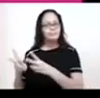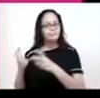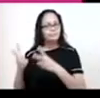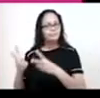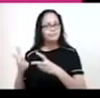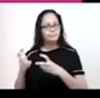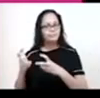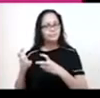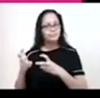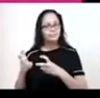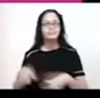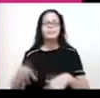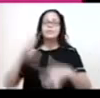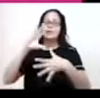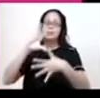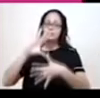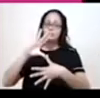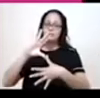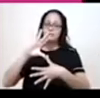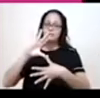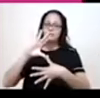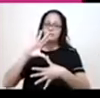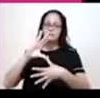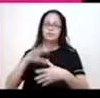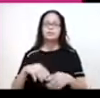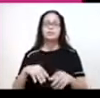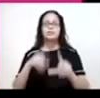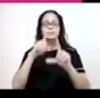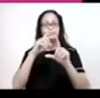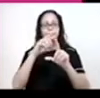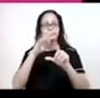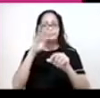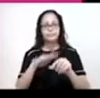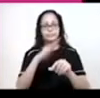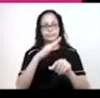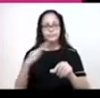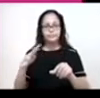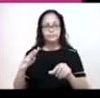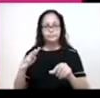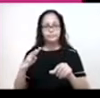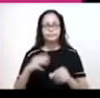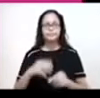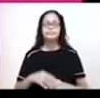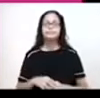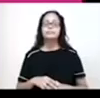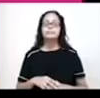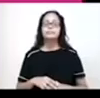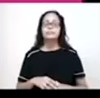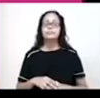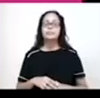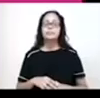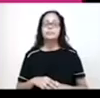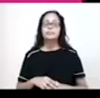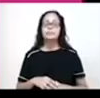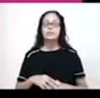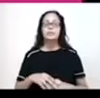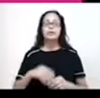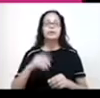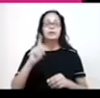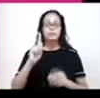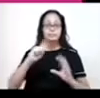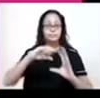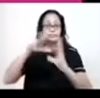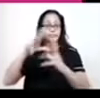exploração. América Latina. Observem esse gráfico aqui. Divisão política e extensão territorial. Parte da divisão